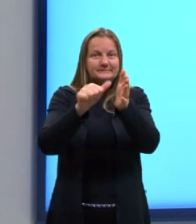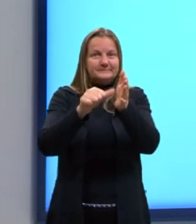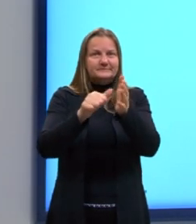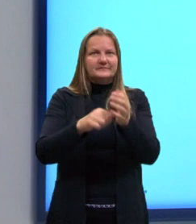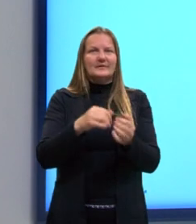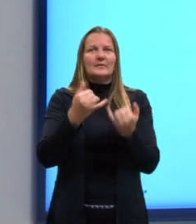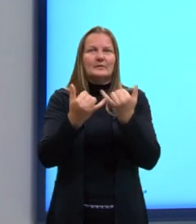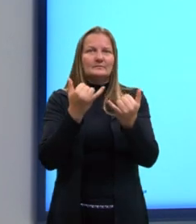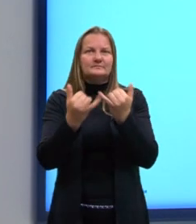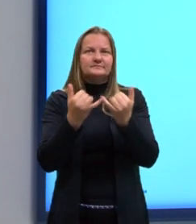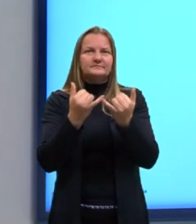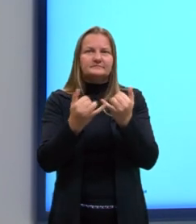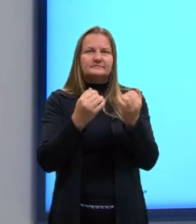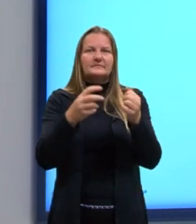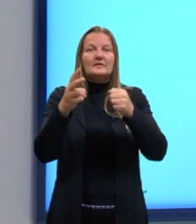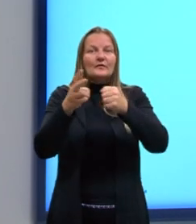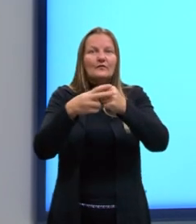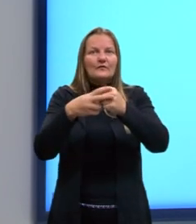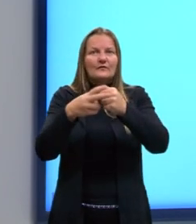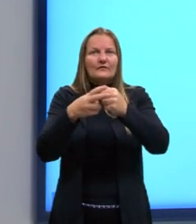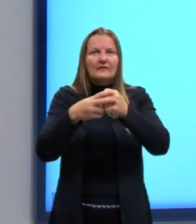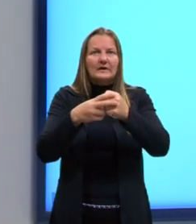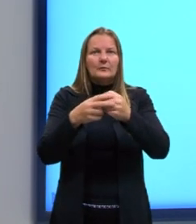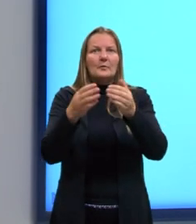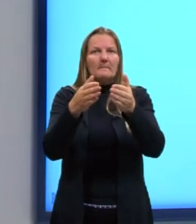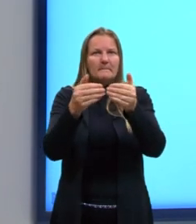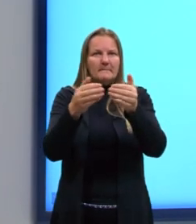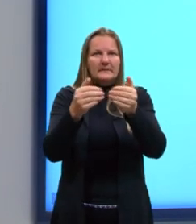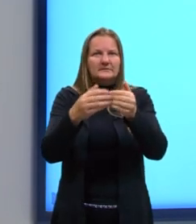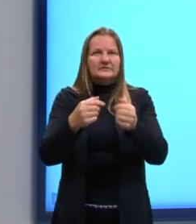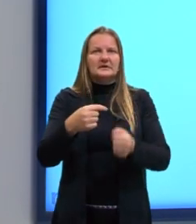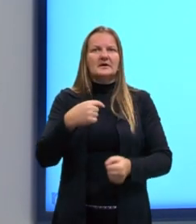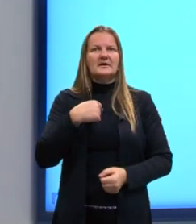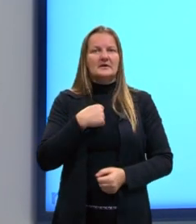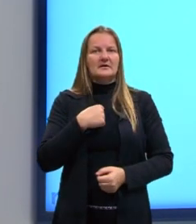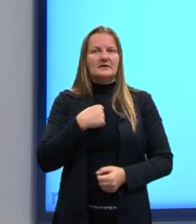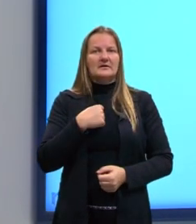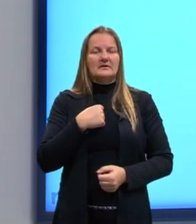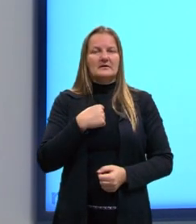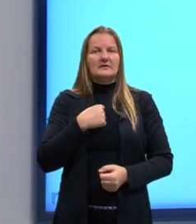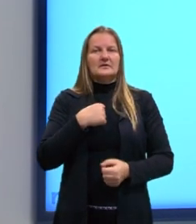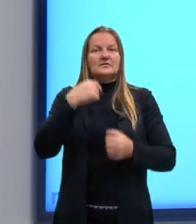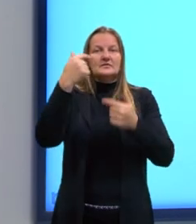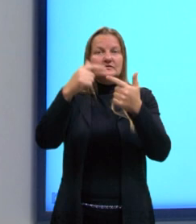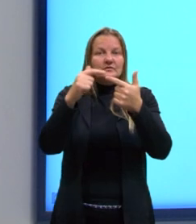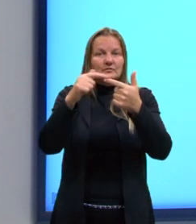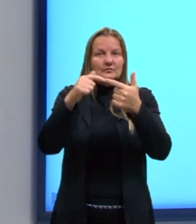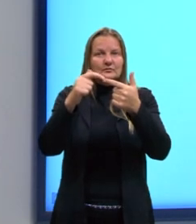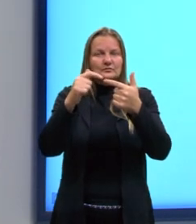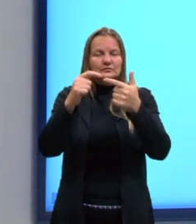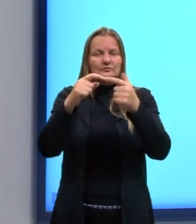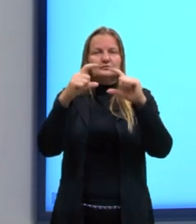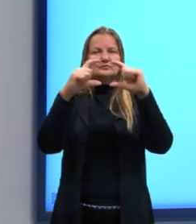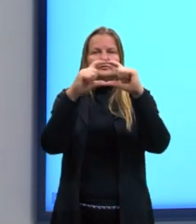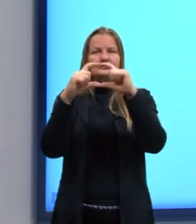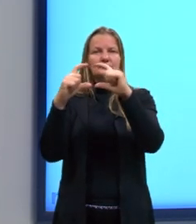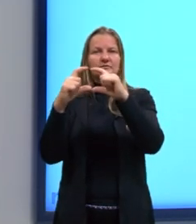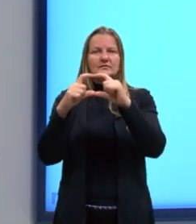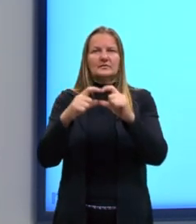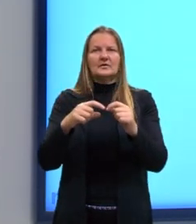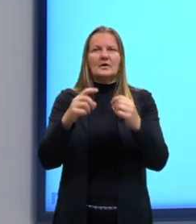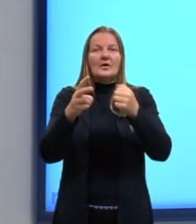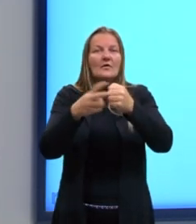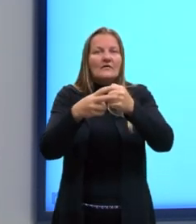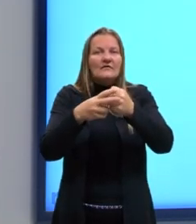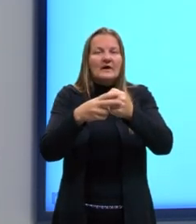um exemplo de um verbo que pede um objeto direto. E aqui, nesse segundo quadrinho, um exemplo de um